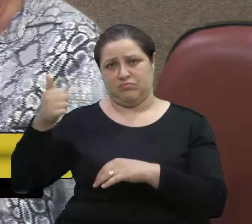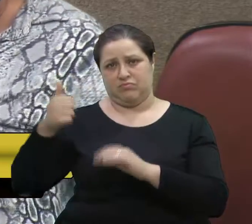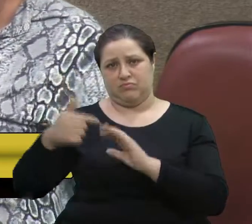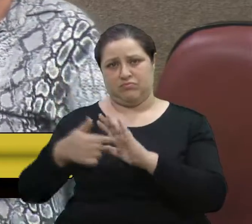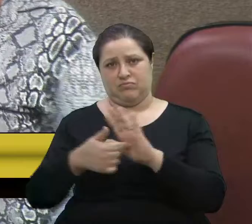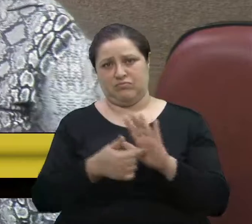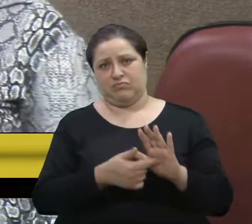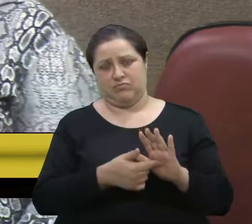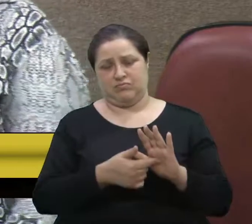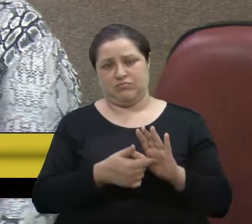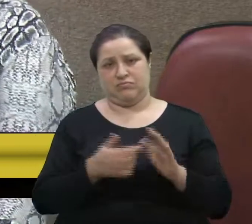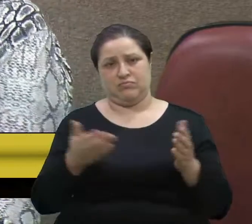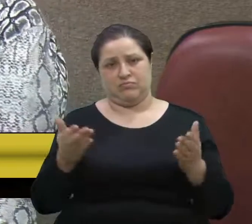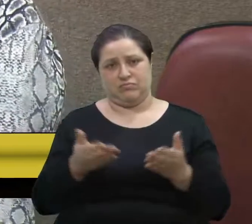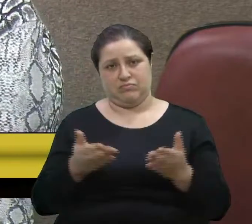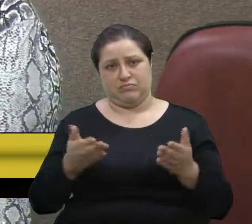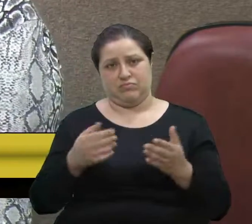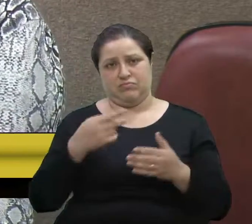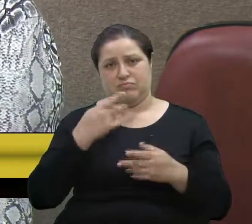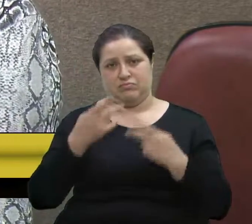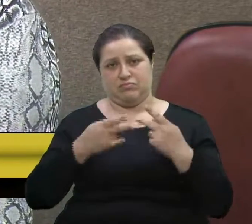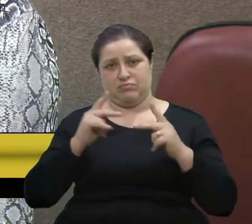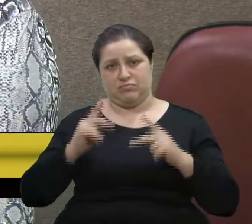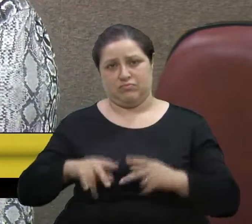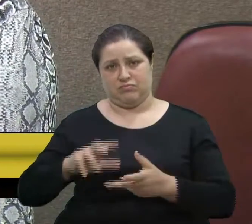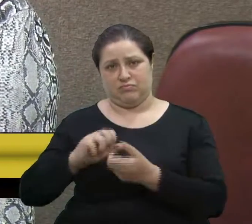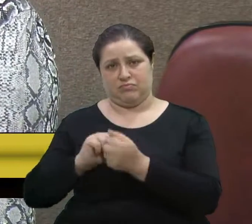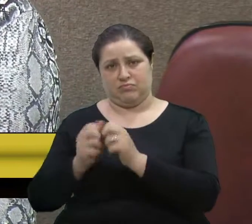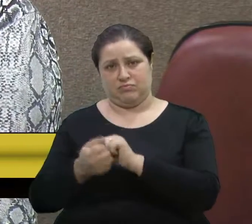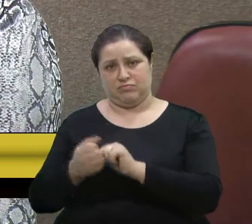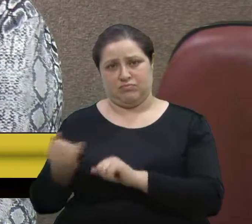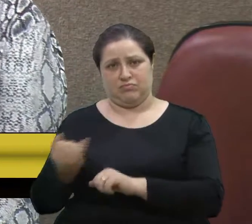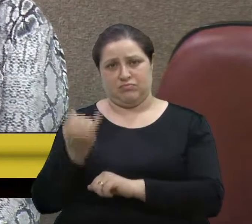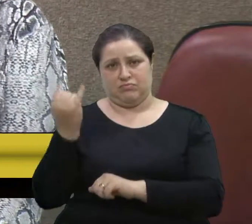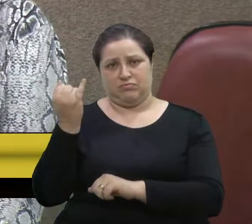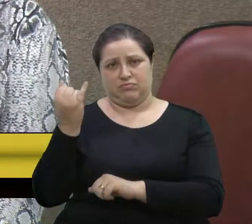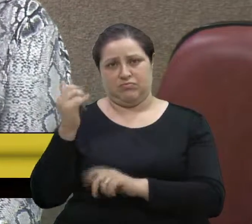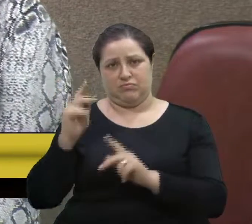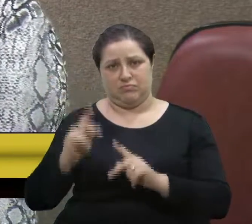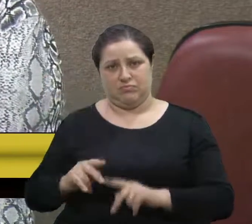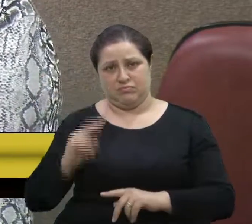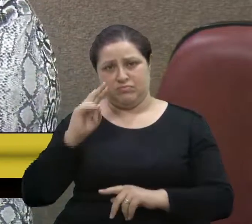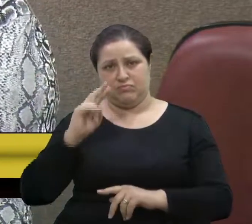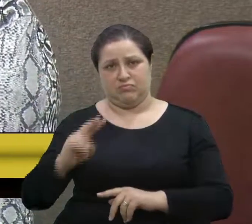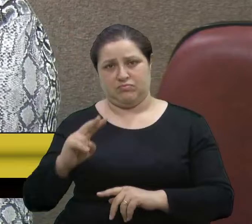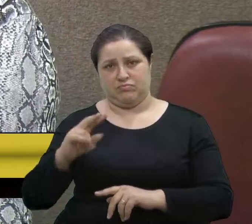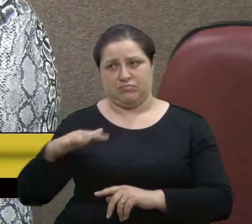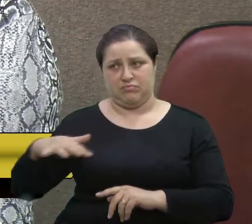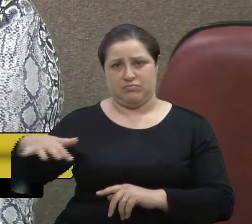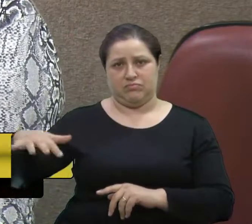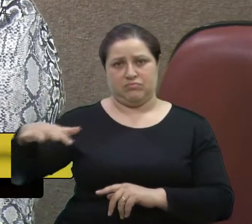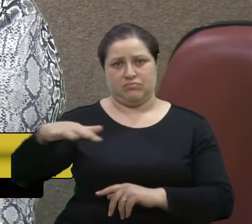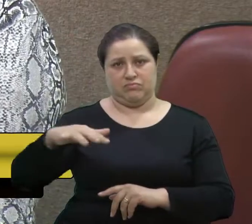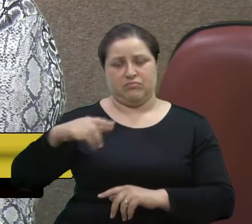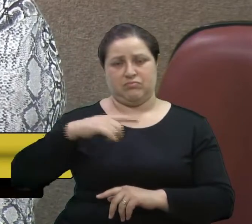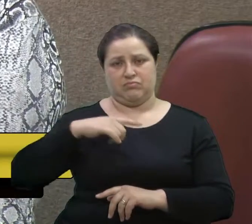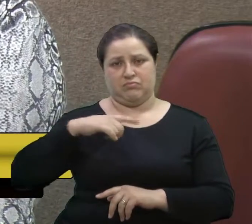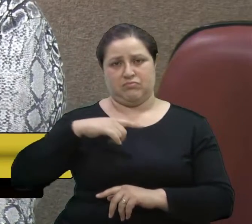crochê e o artesão é importante. Para quem olha no entorno, eu tive